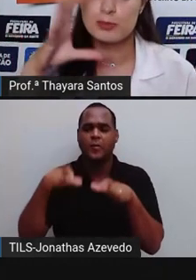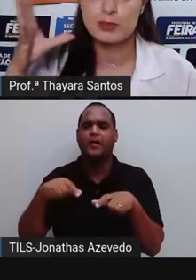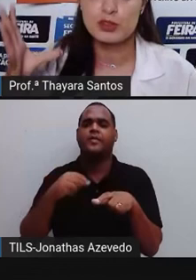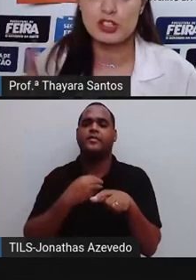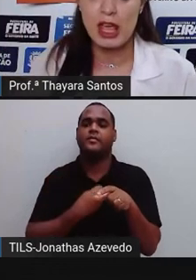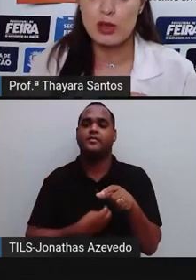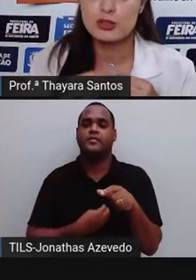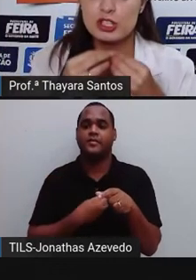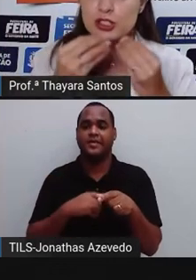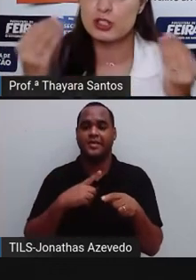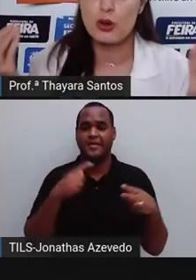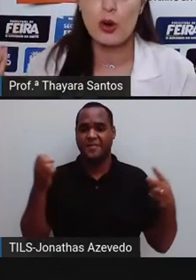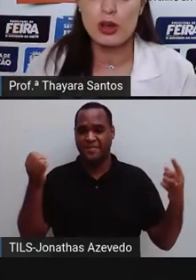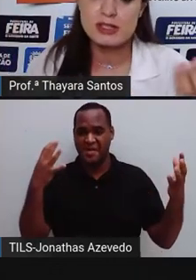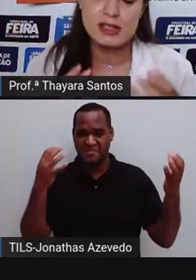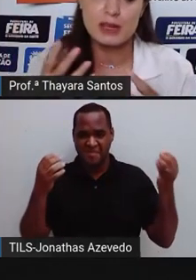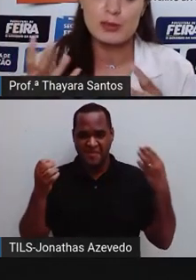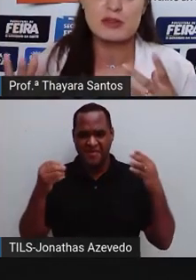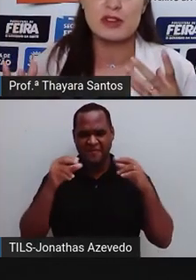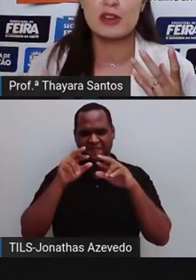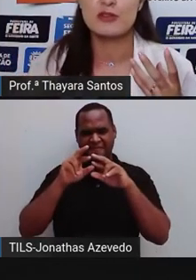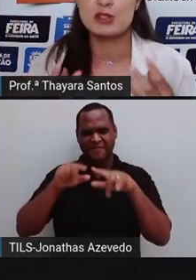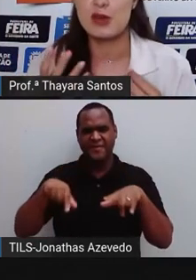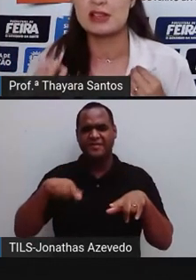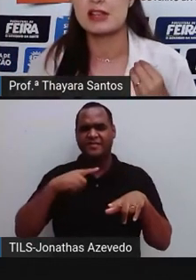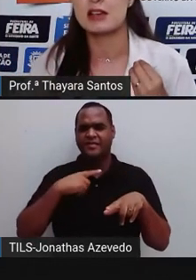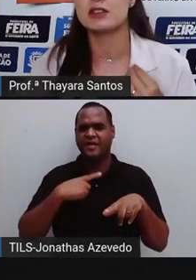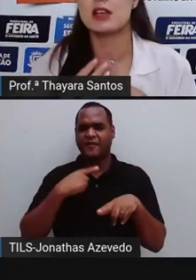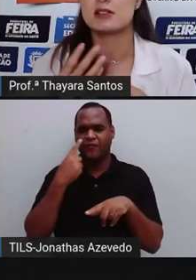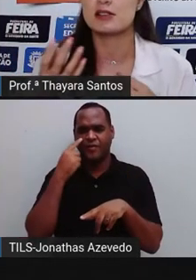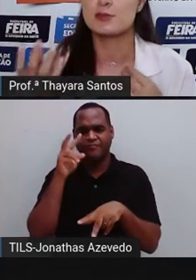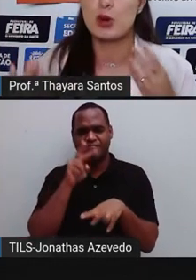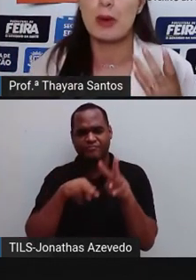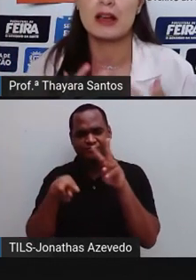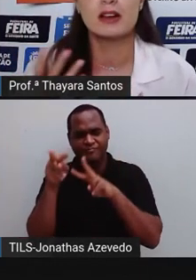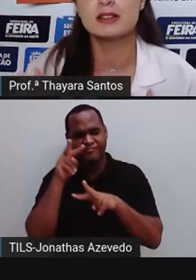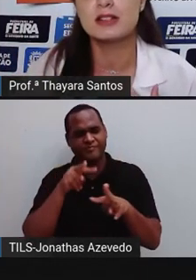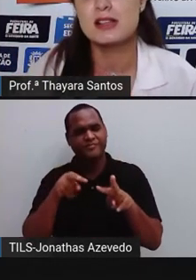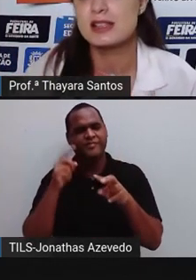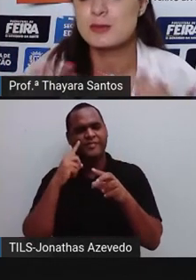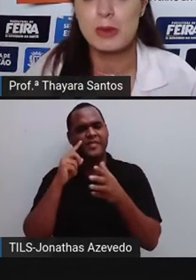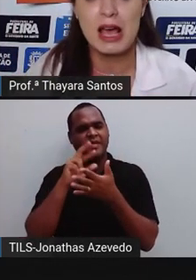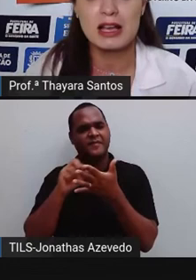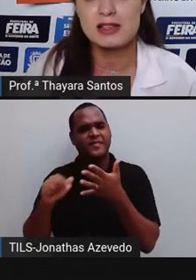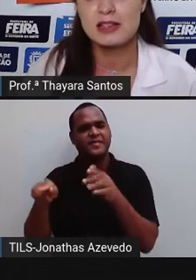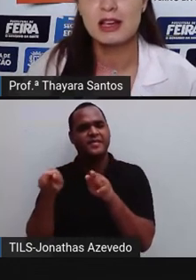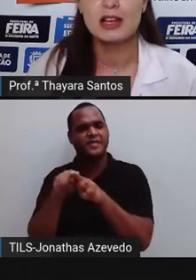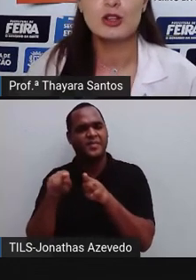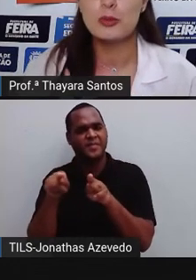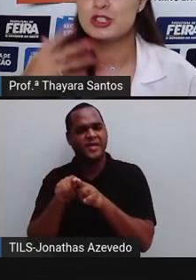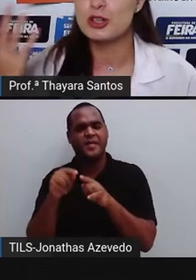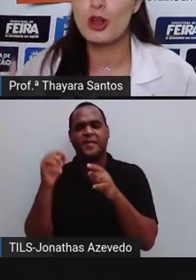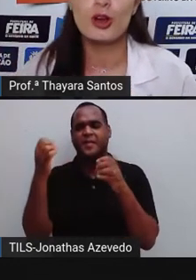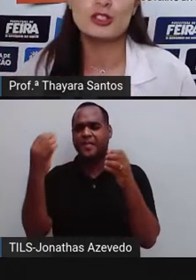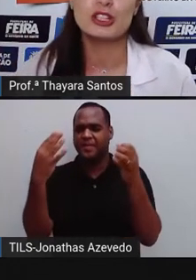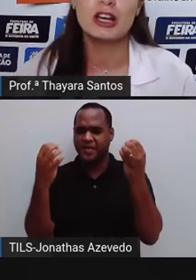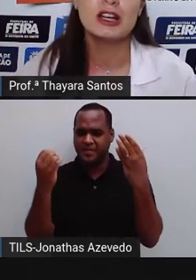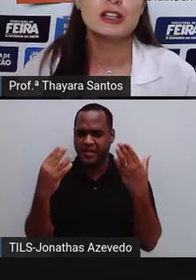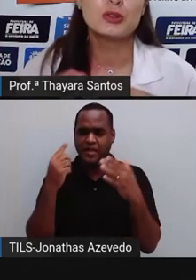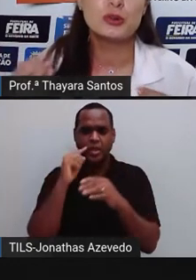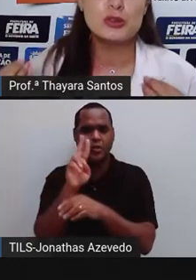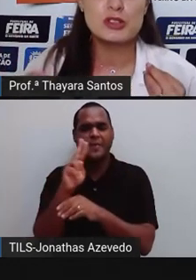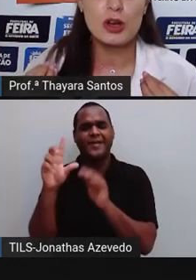cheio de coisas ali para você visualizar e essas propagandas, essas placas, nome de